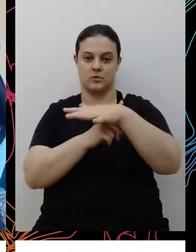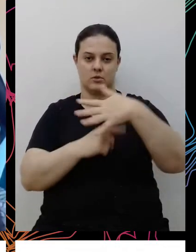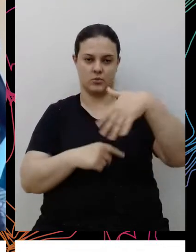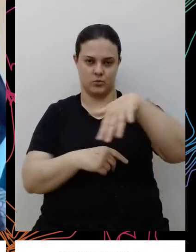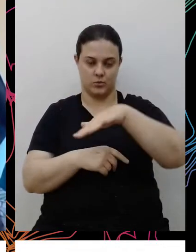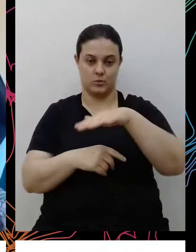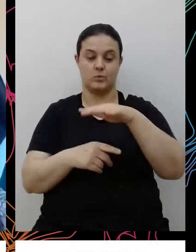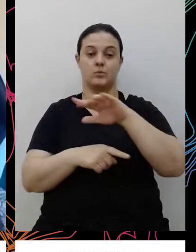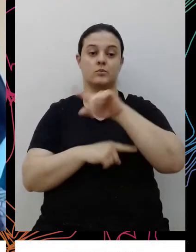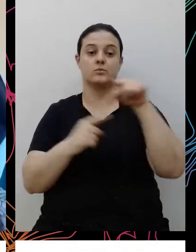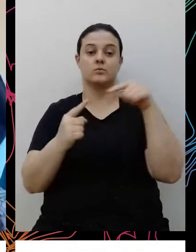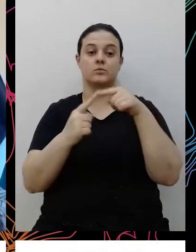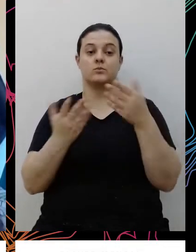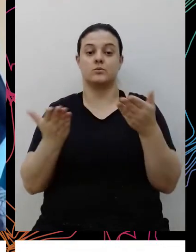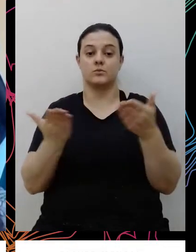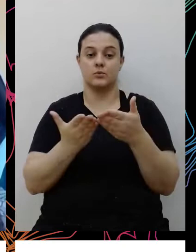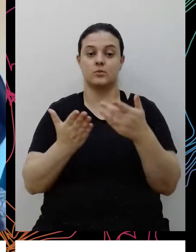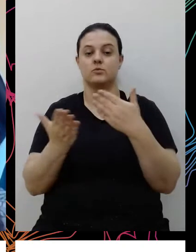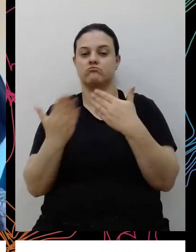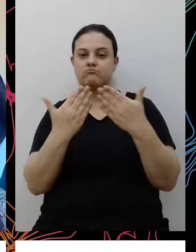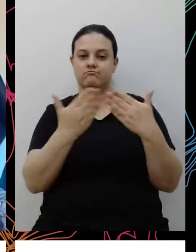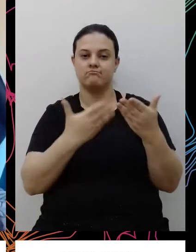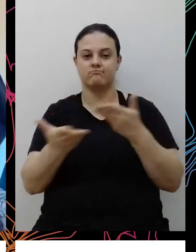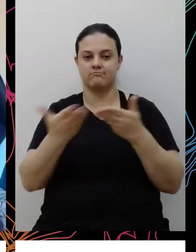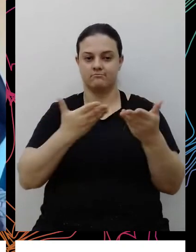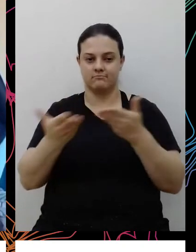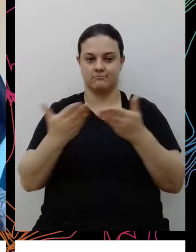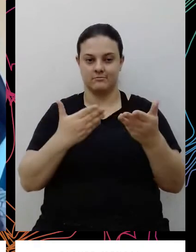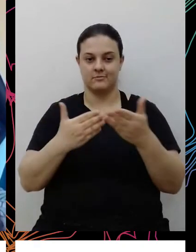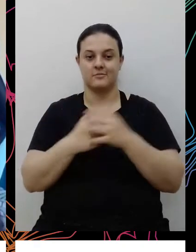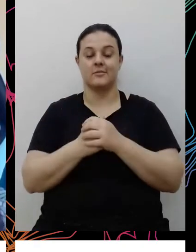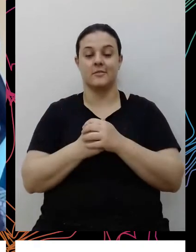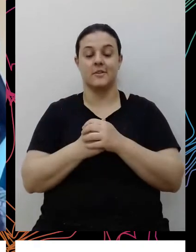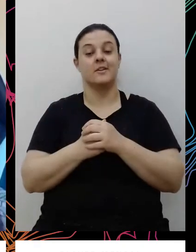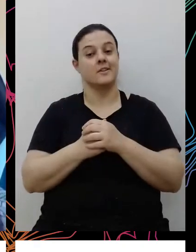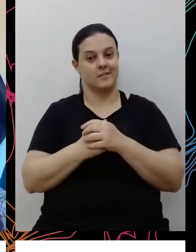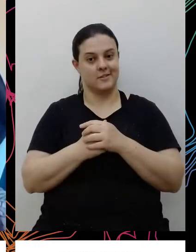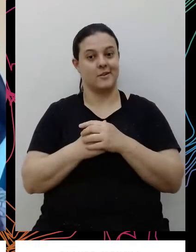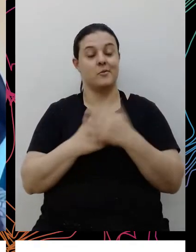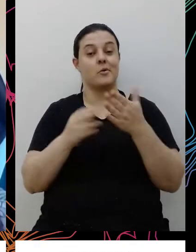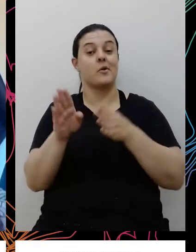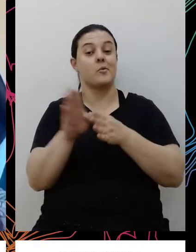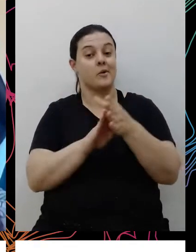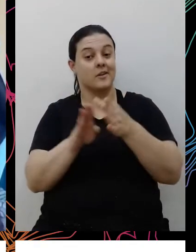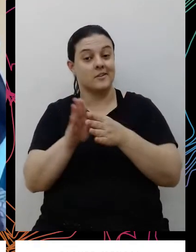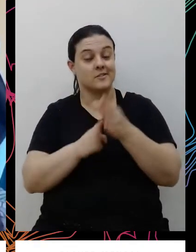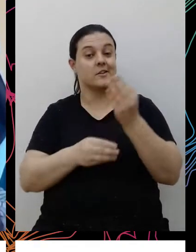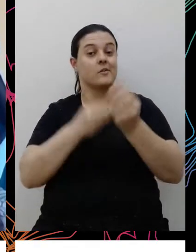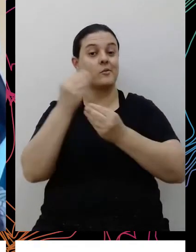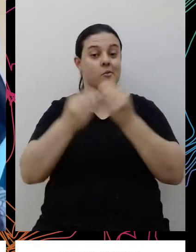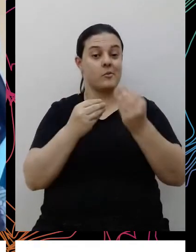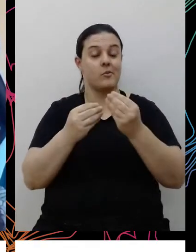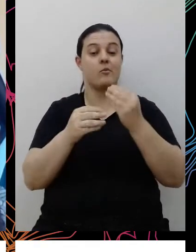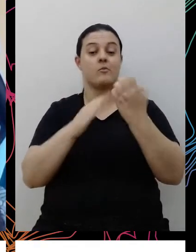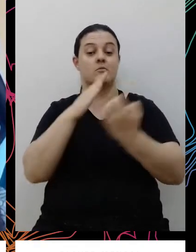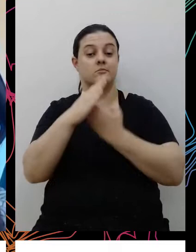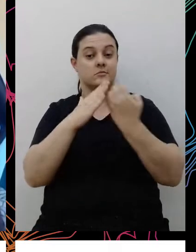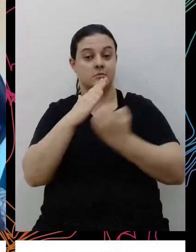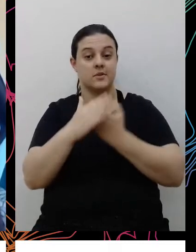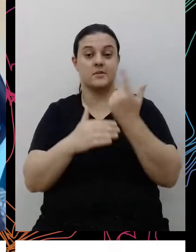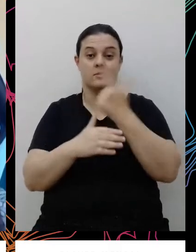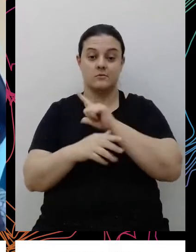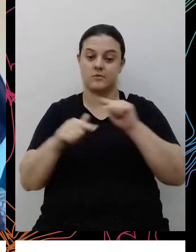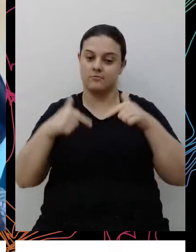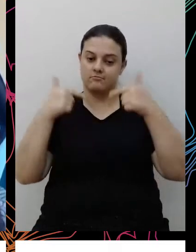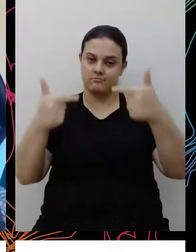Então a ideia é a gente ter algumas rodadas de troca. Do Instituto Etos a gente espera bastante orientações de como as empresas podem se engajar nessa